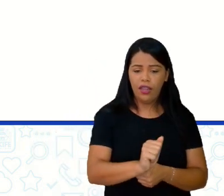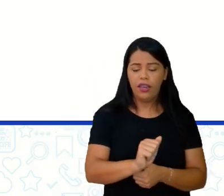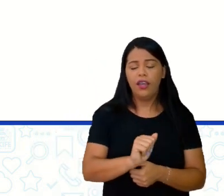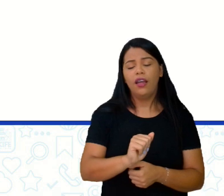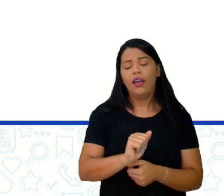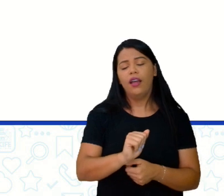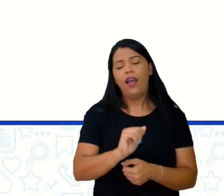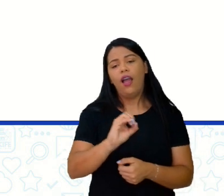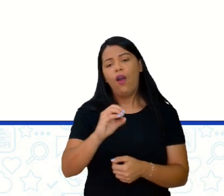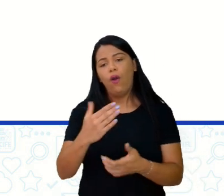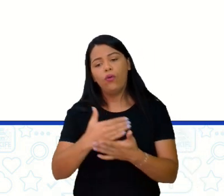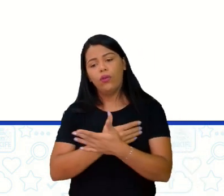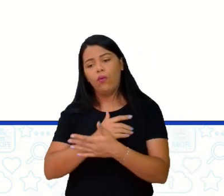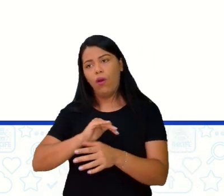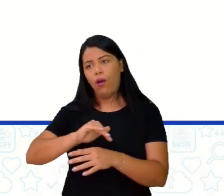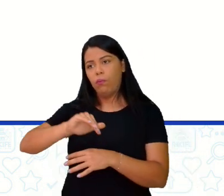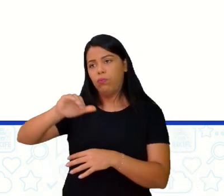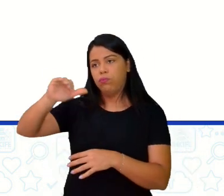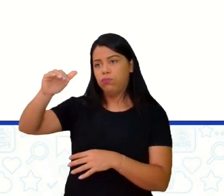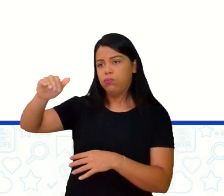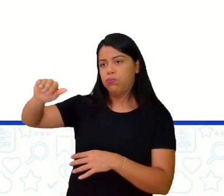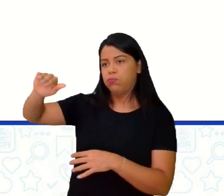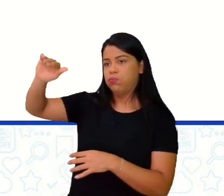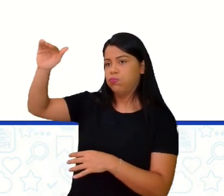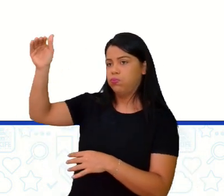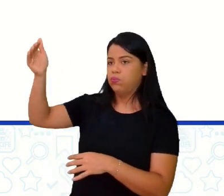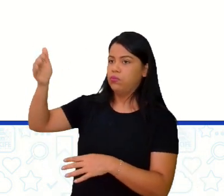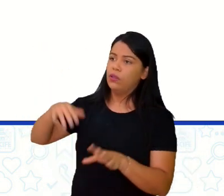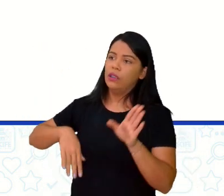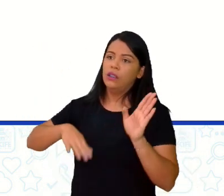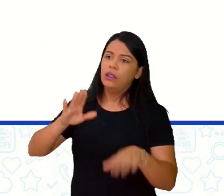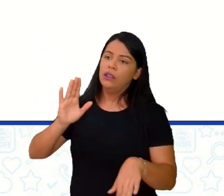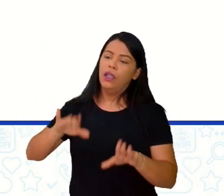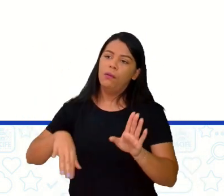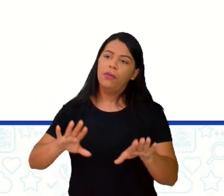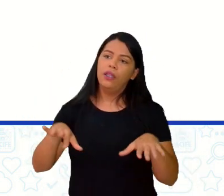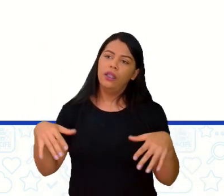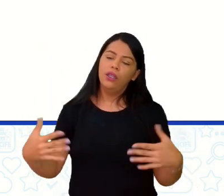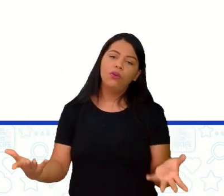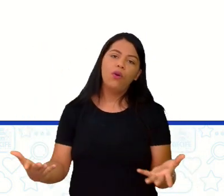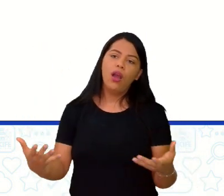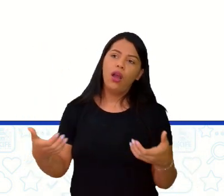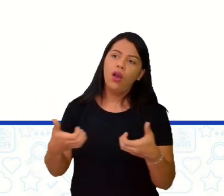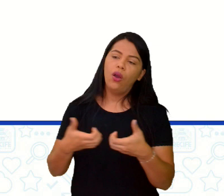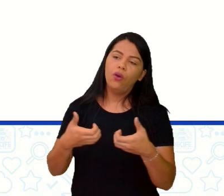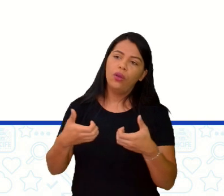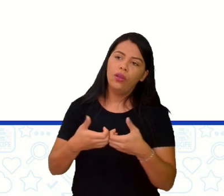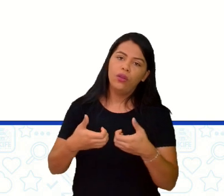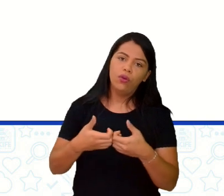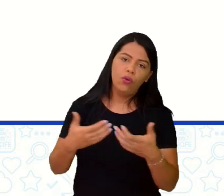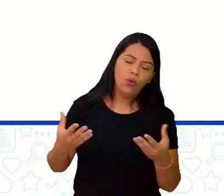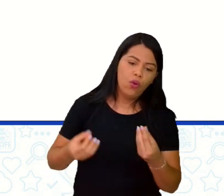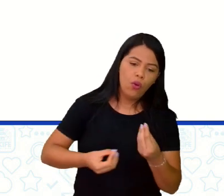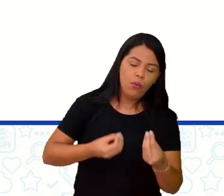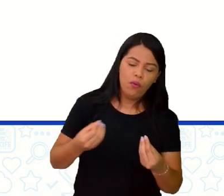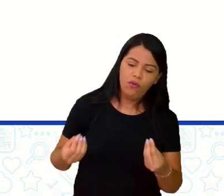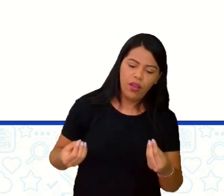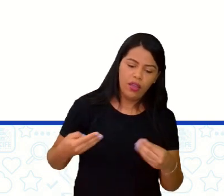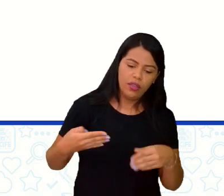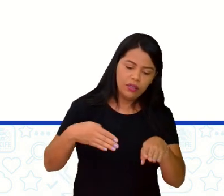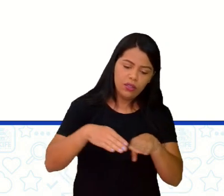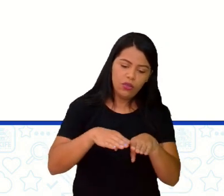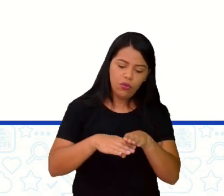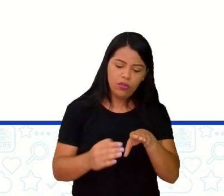surgimento de uma cadeia montanhosa, depende do encontro que está ocorrendo das densidades das